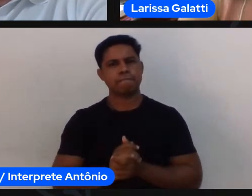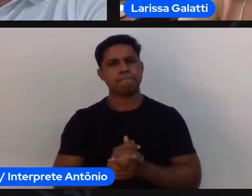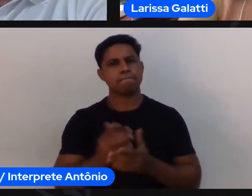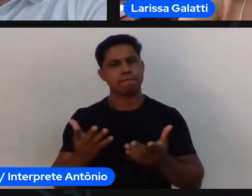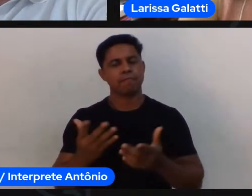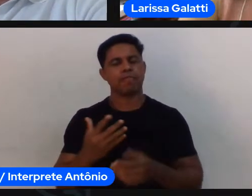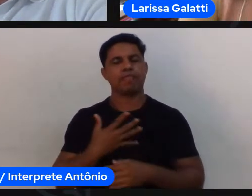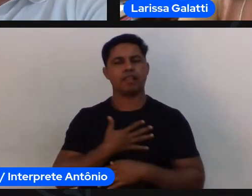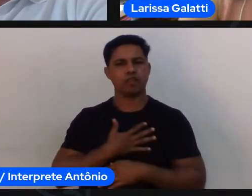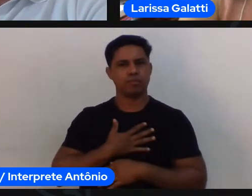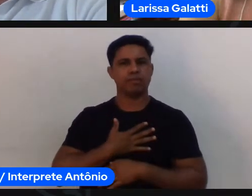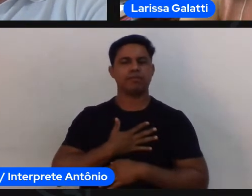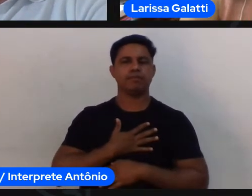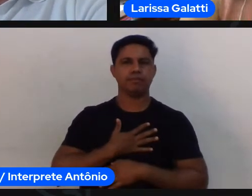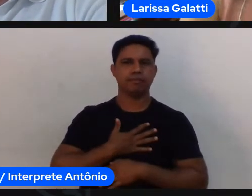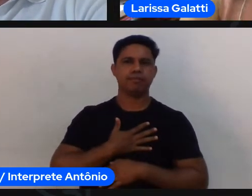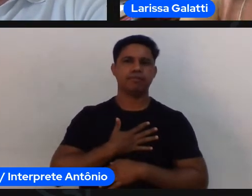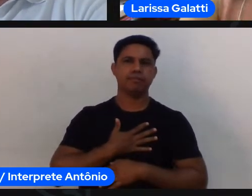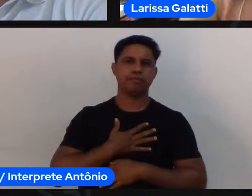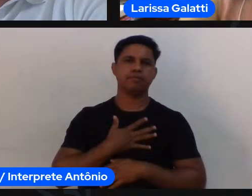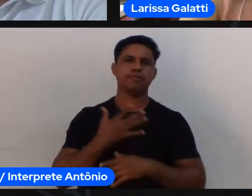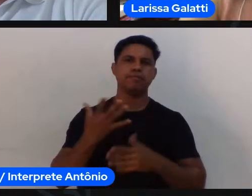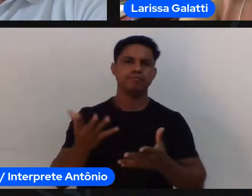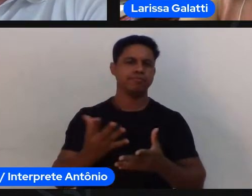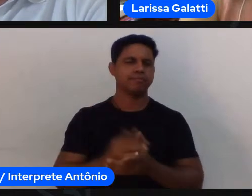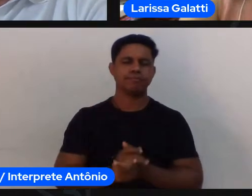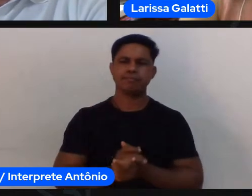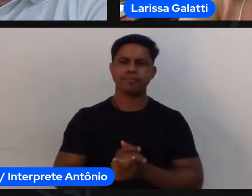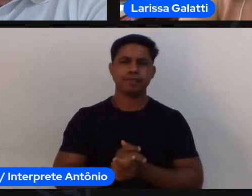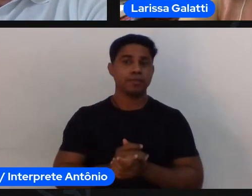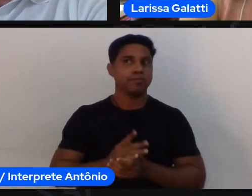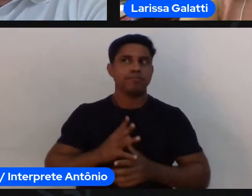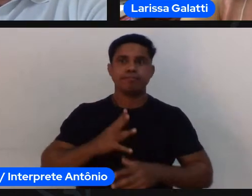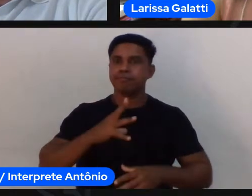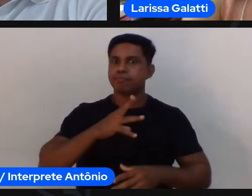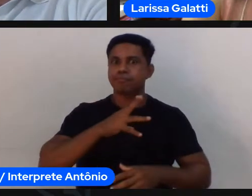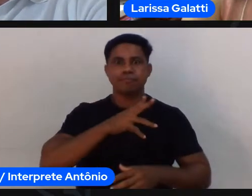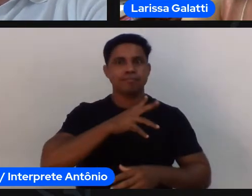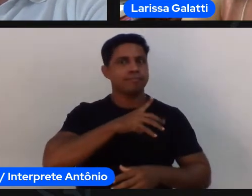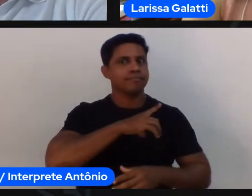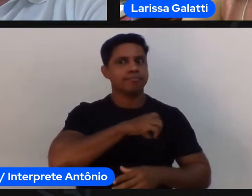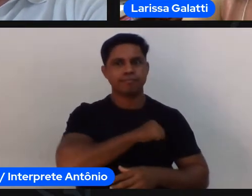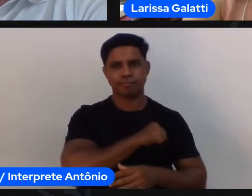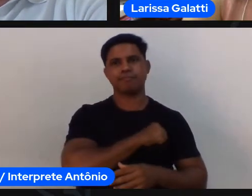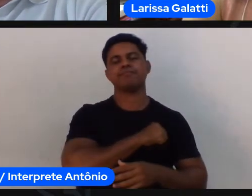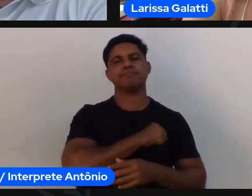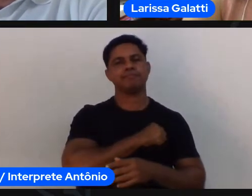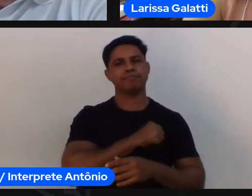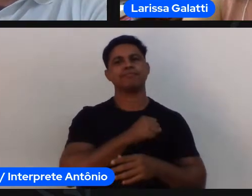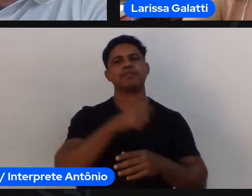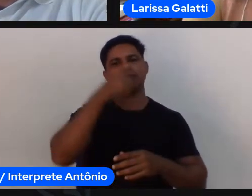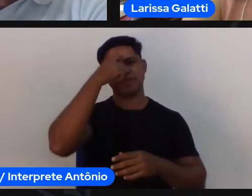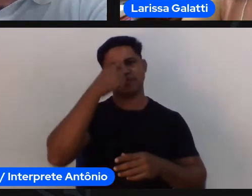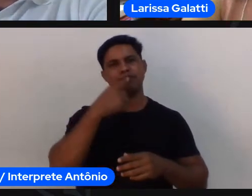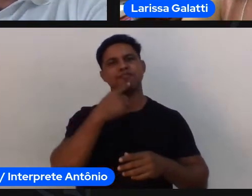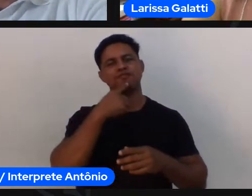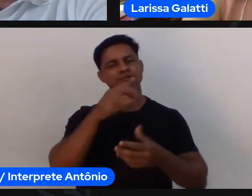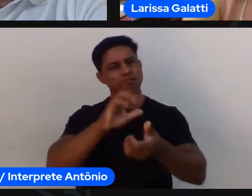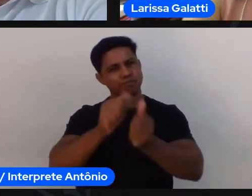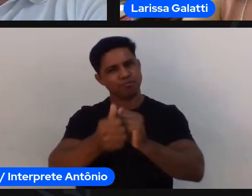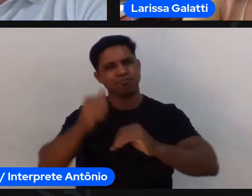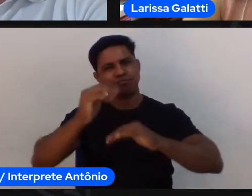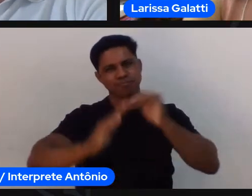nos fez mais apaixonados ainda pela figura né do técnico da técnica do professor da